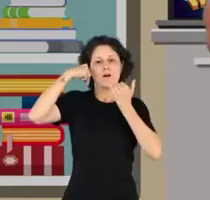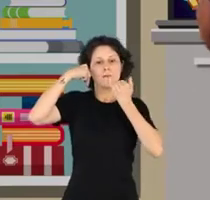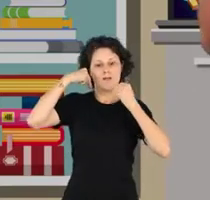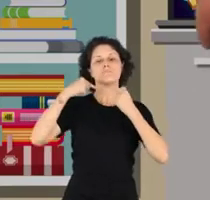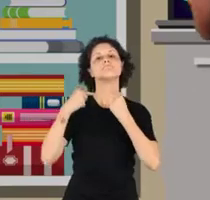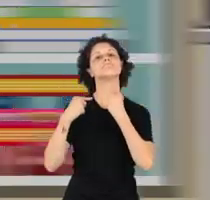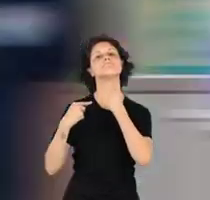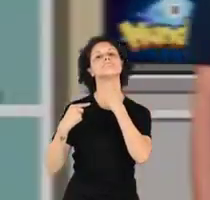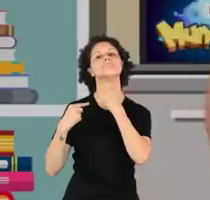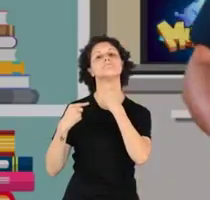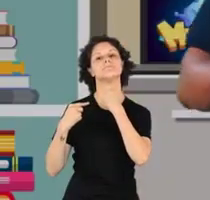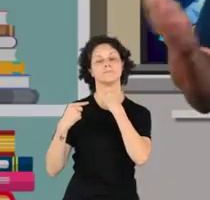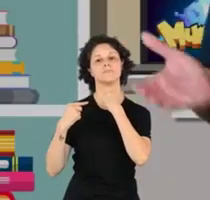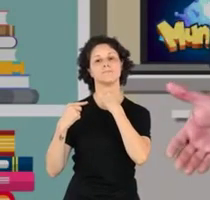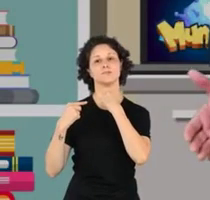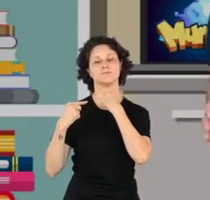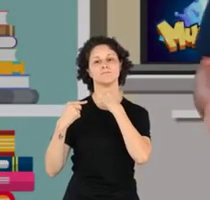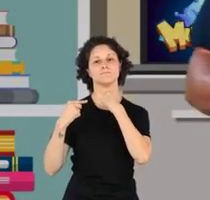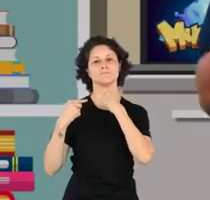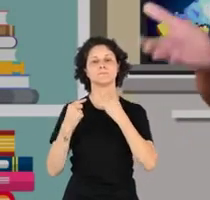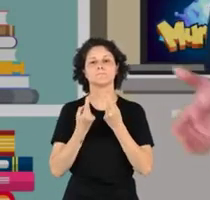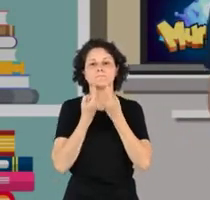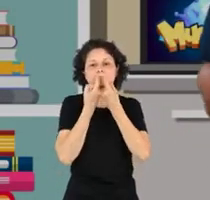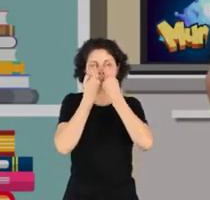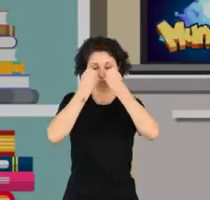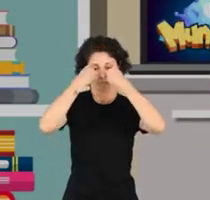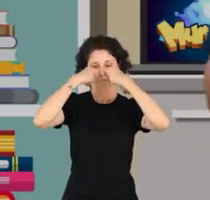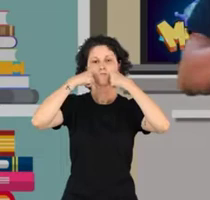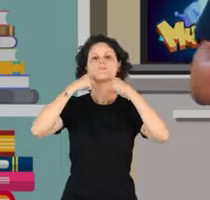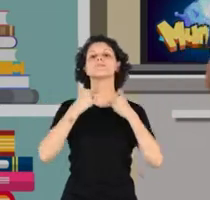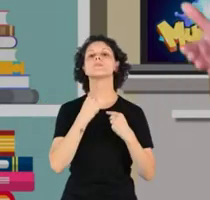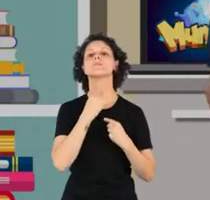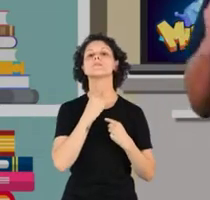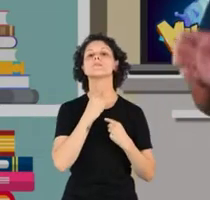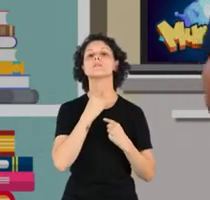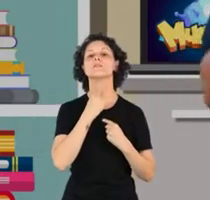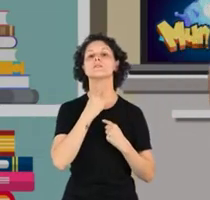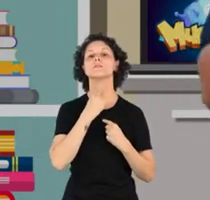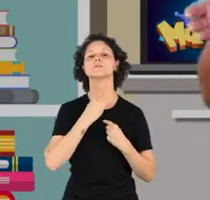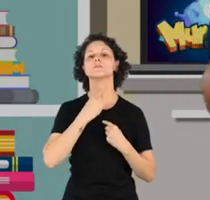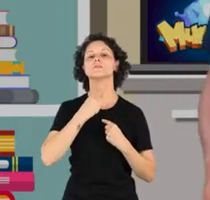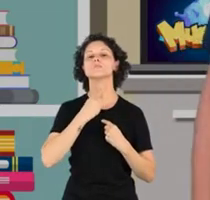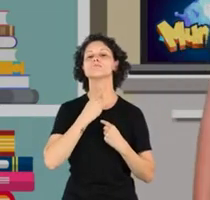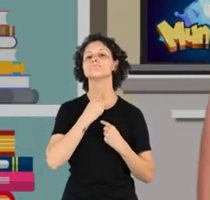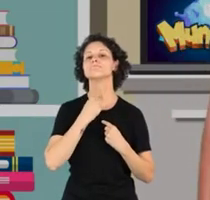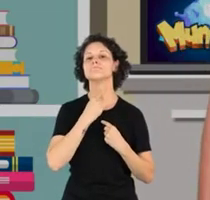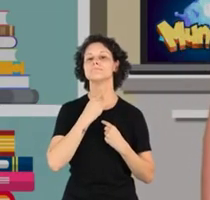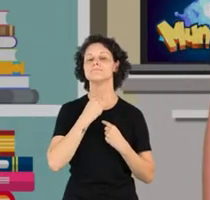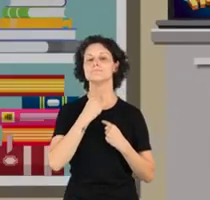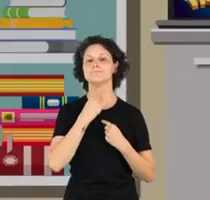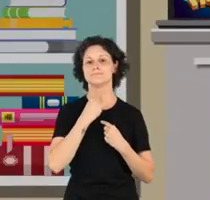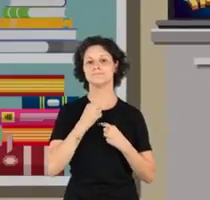passa pela faringe. Continuando a sua jornada, após percorrer a faringe, o ar atinge um órgão em forma de tubo, chamado